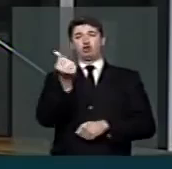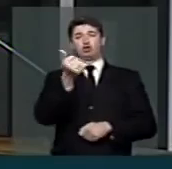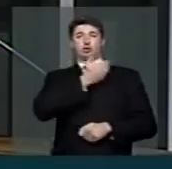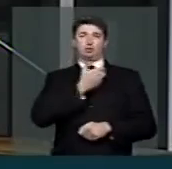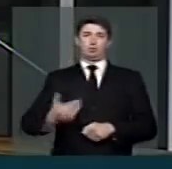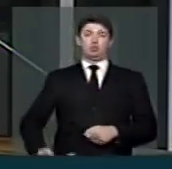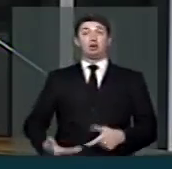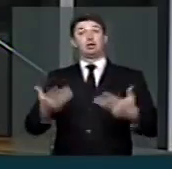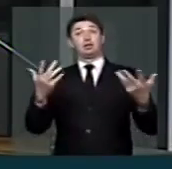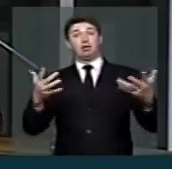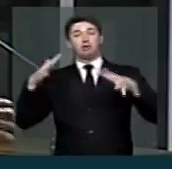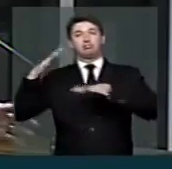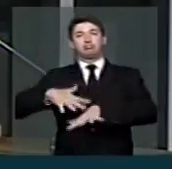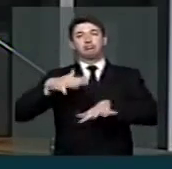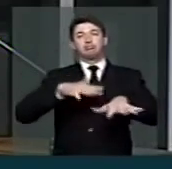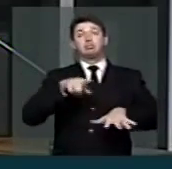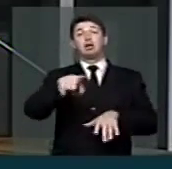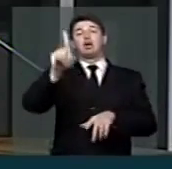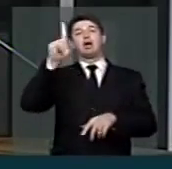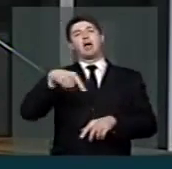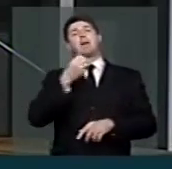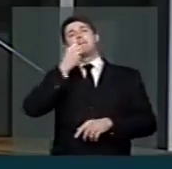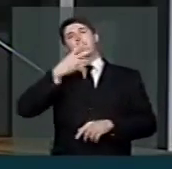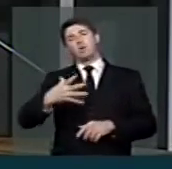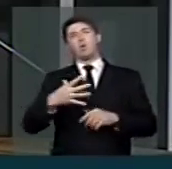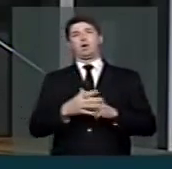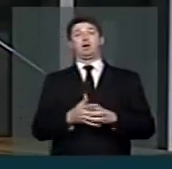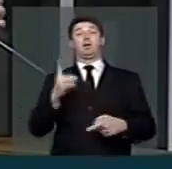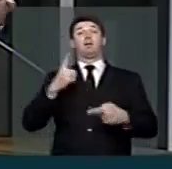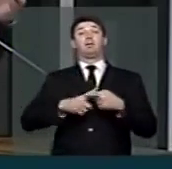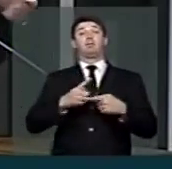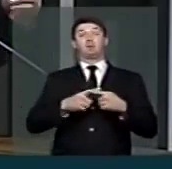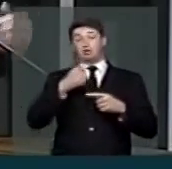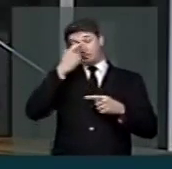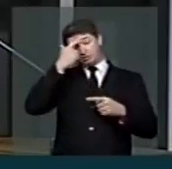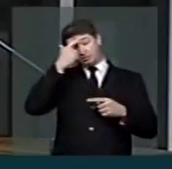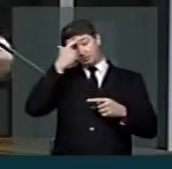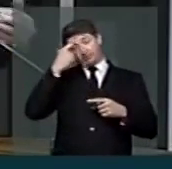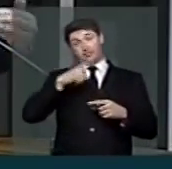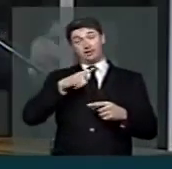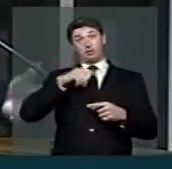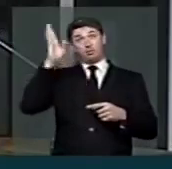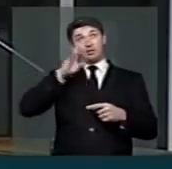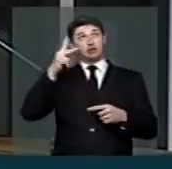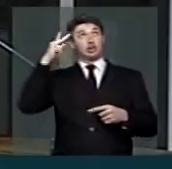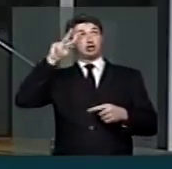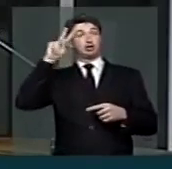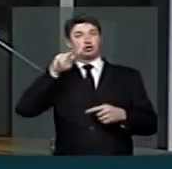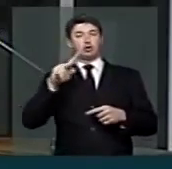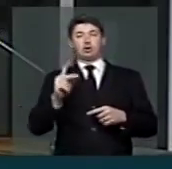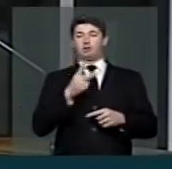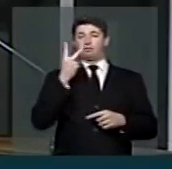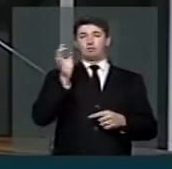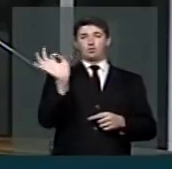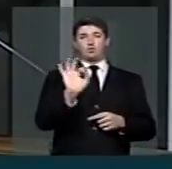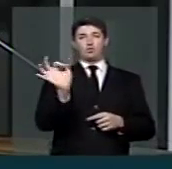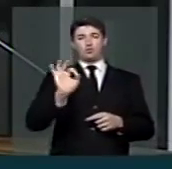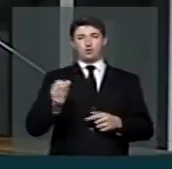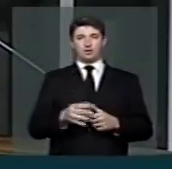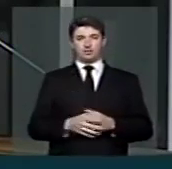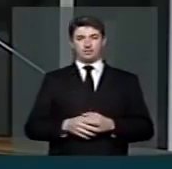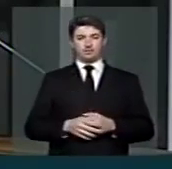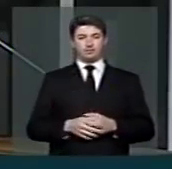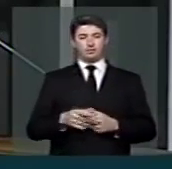Então, essas manifestações, certamente, são bem-vindas, porque tivemos, o Brasil, historicamente, já registrou momentos